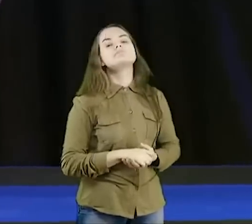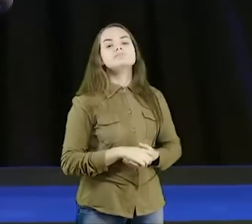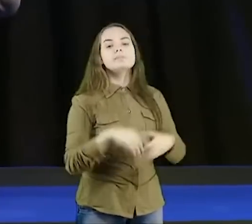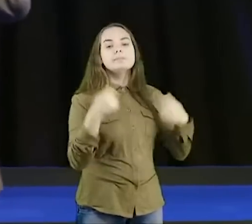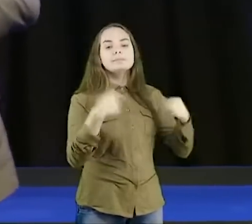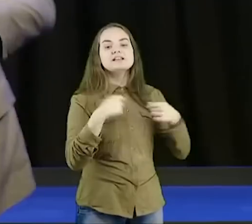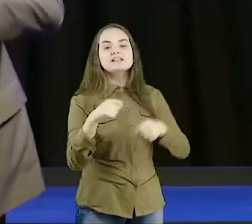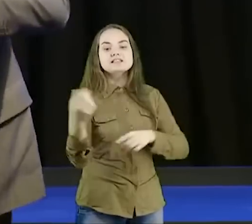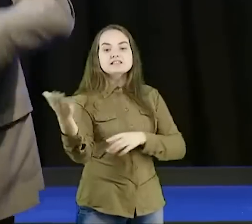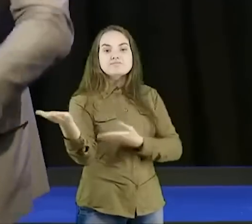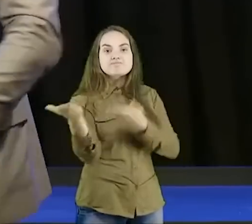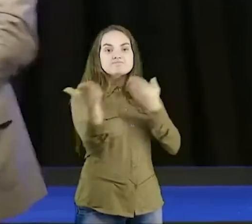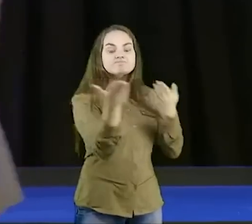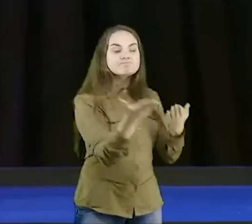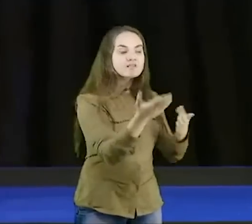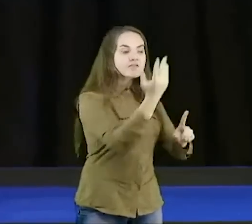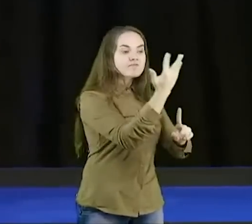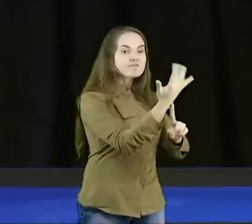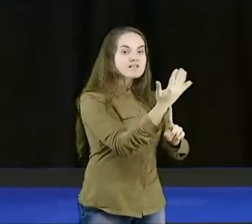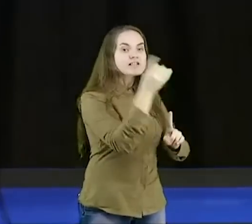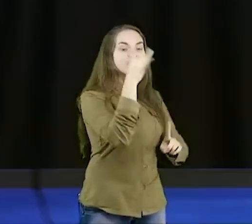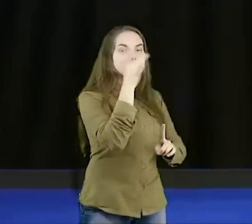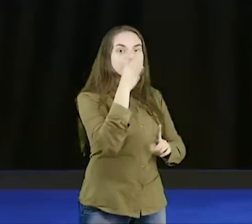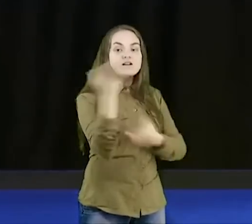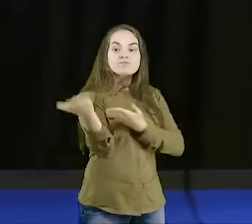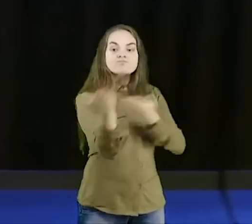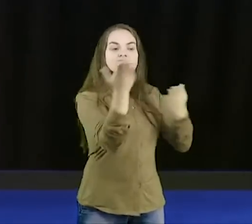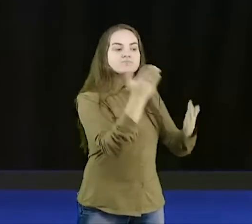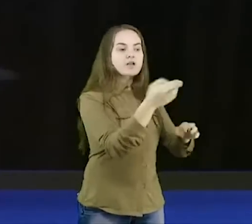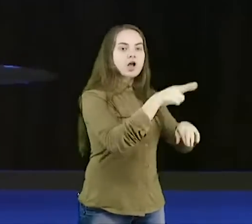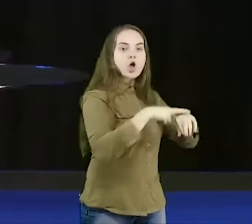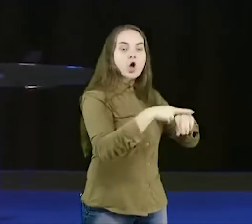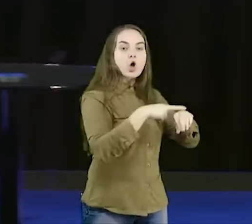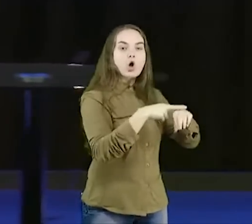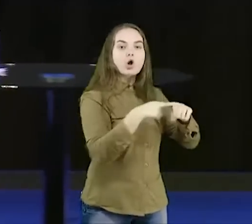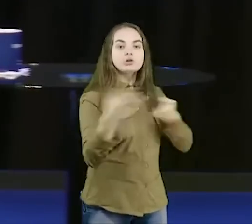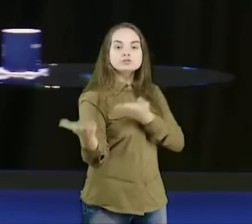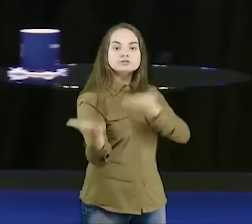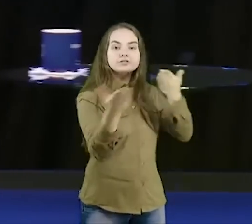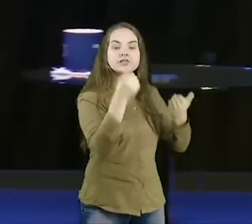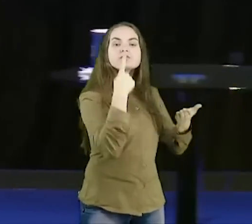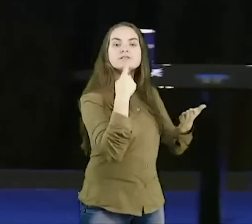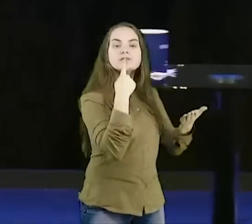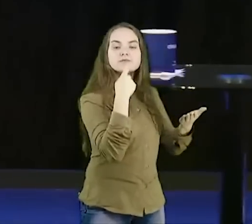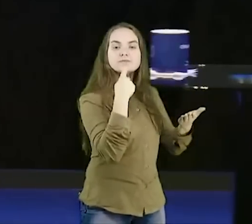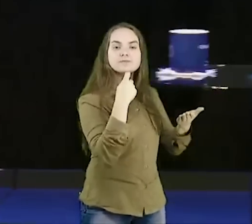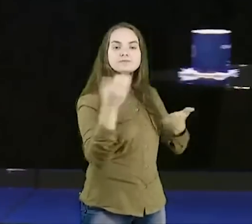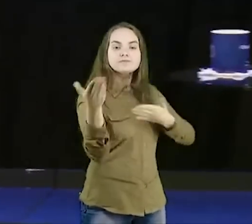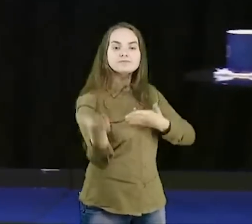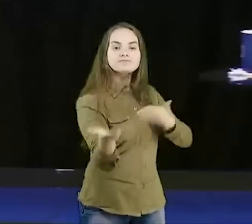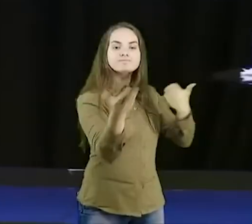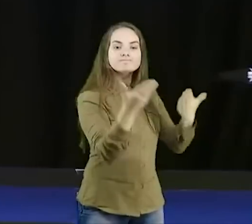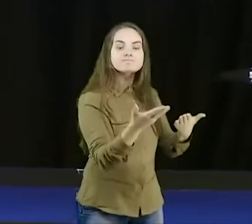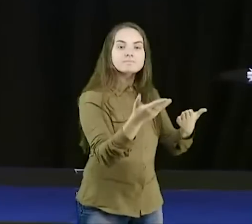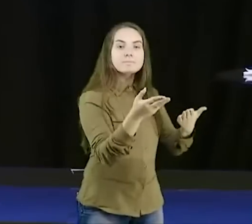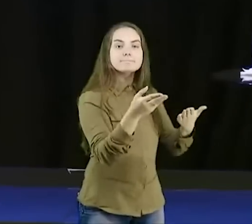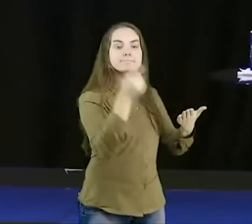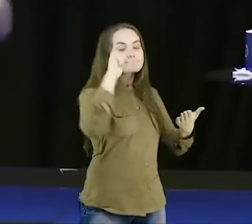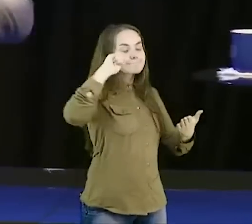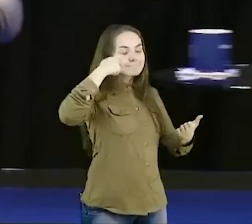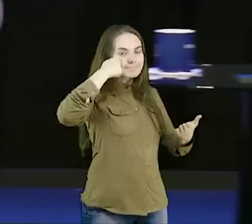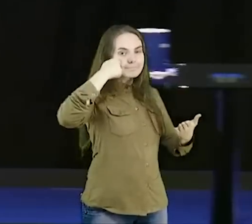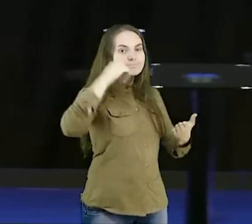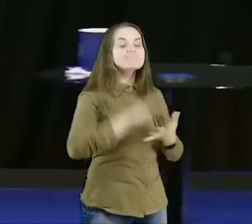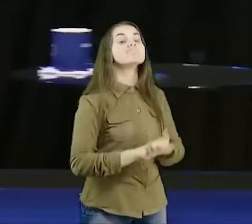traz uma velinha verde, traz uma velinha roxa, traz uma velinha vermelha, traz uma velinha preta, ou